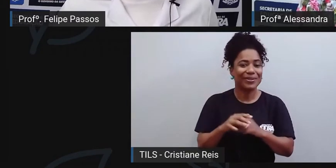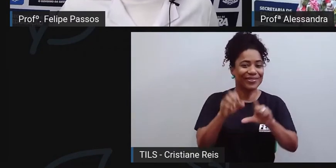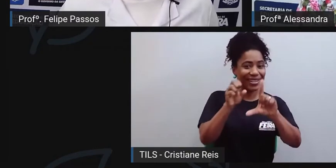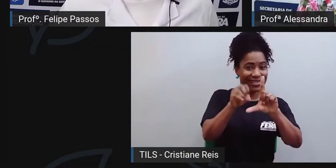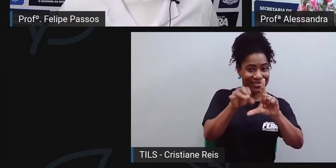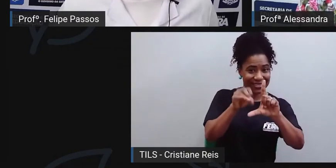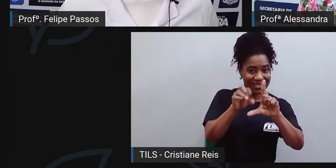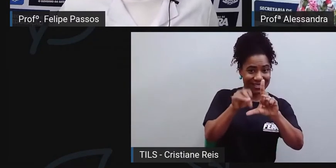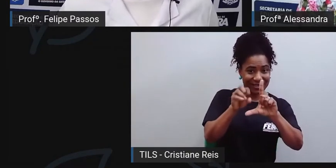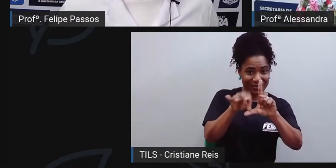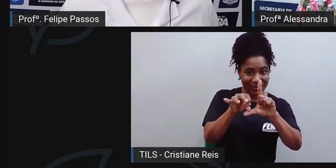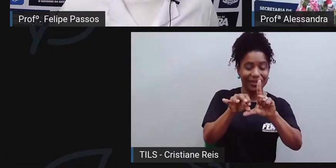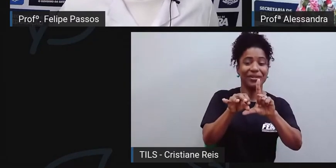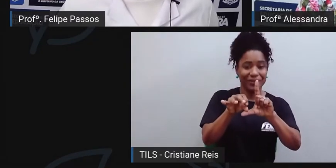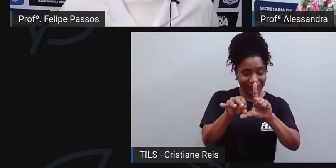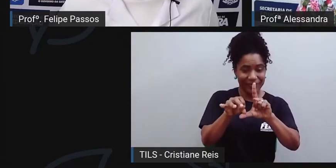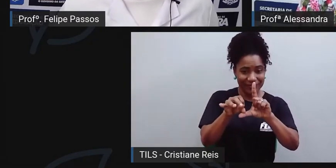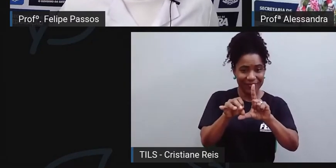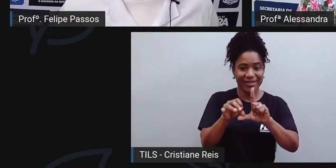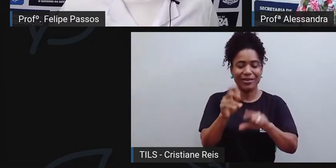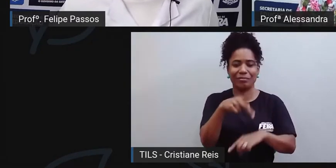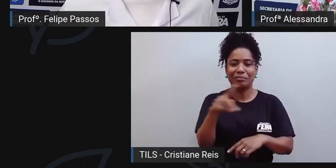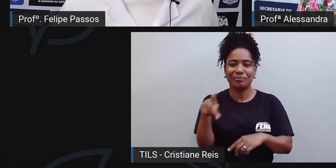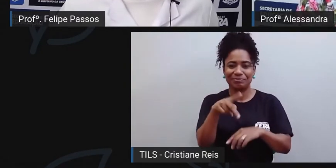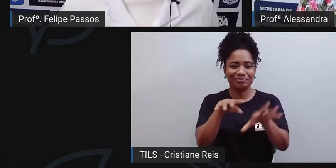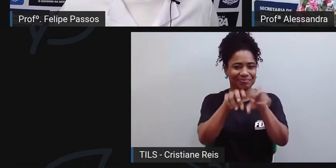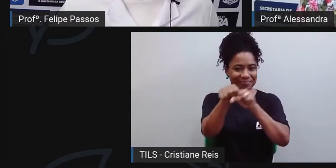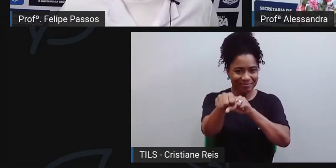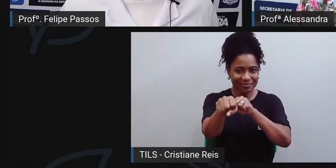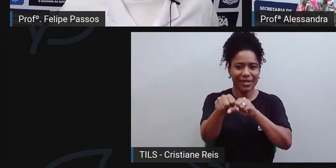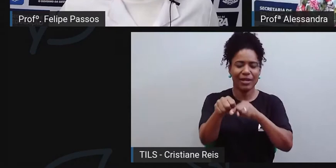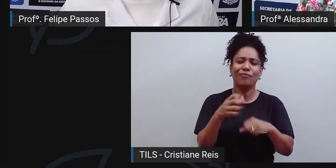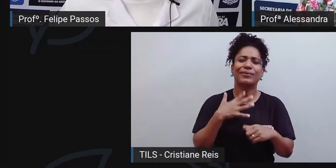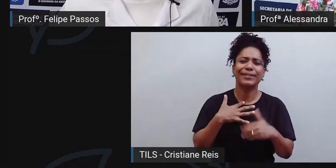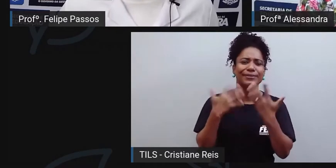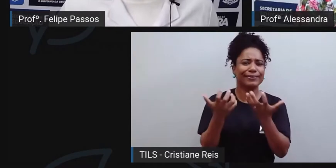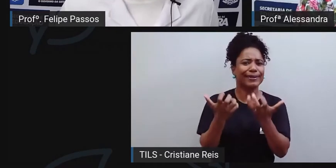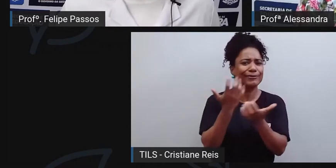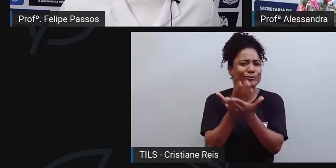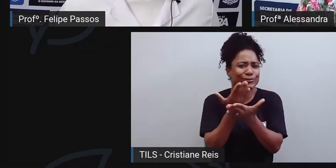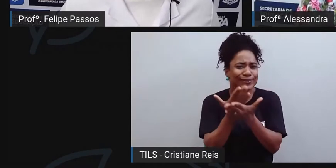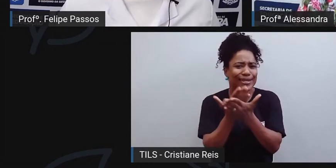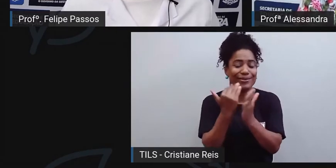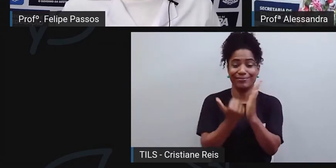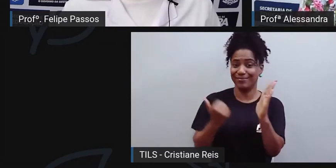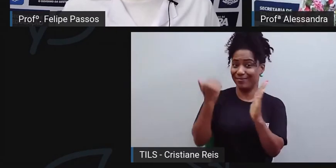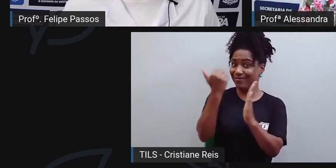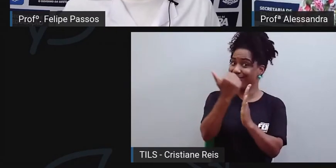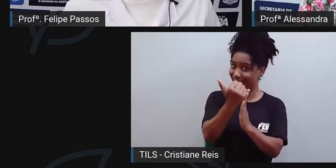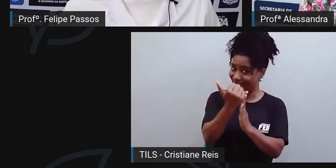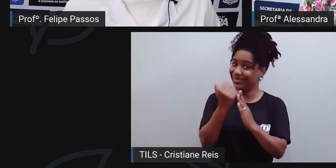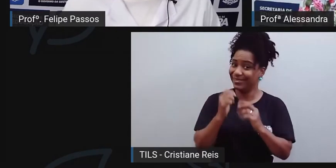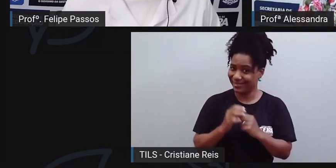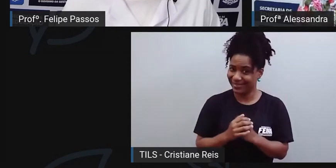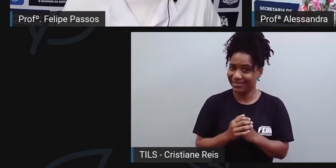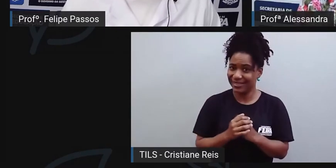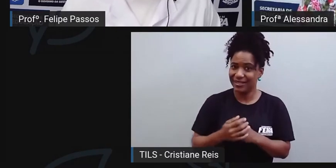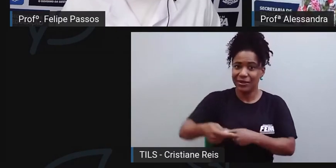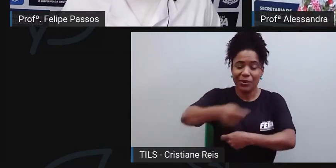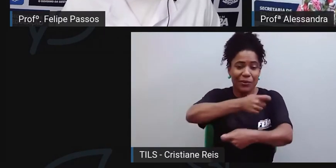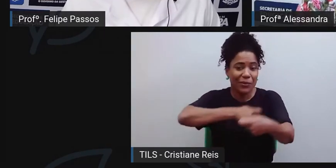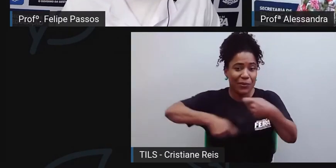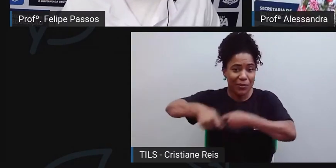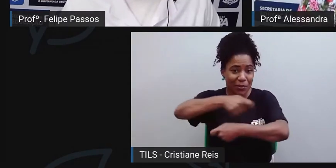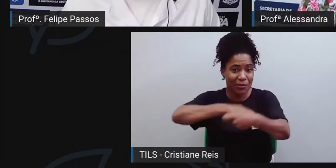eu fui para a pós-graduação e eu queria estudar o que tem a estudar. Então, o comércio, ele sempre foi muito, ele sempre foi a